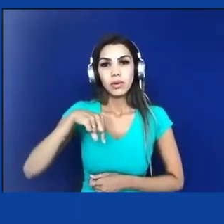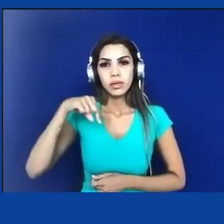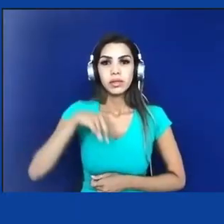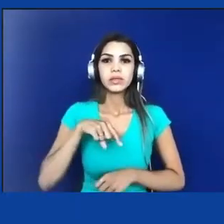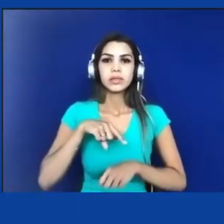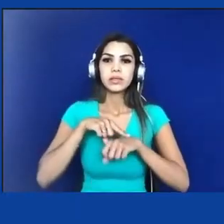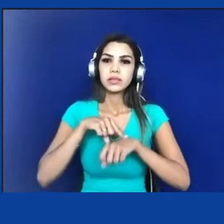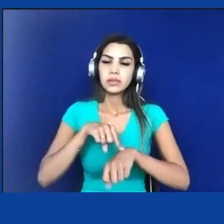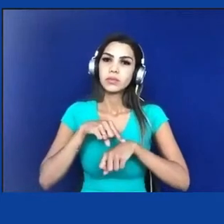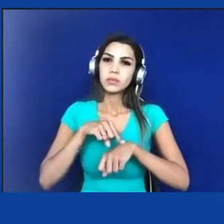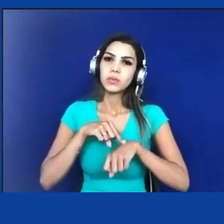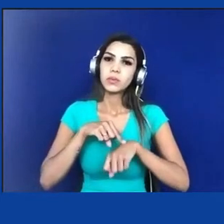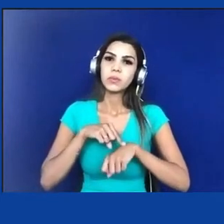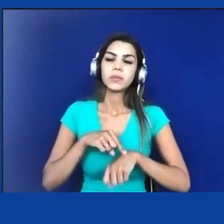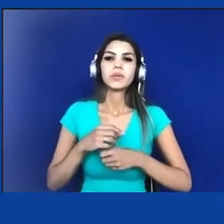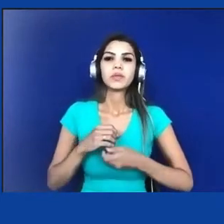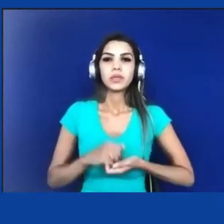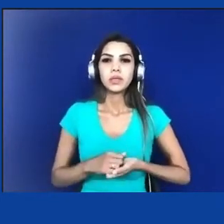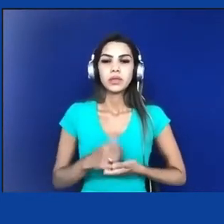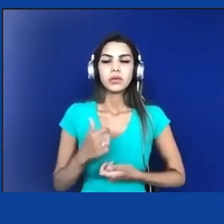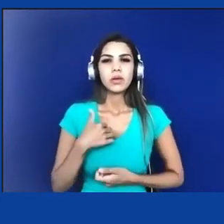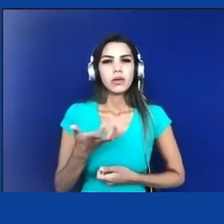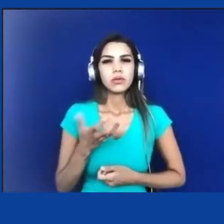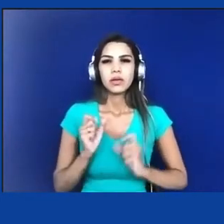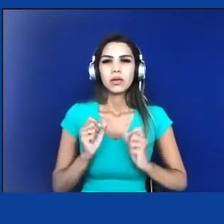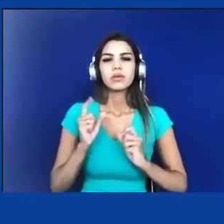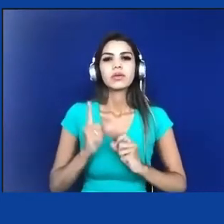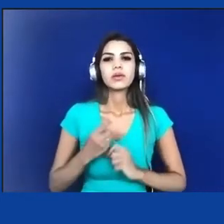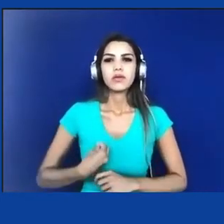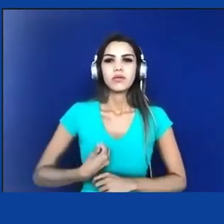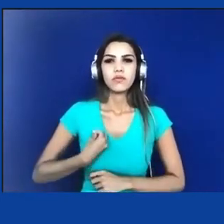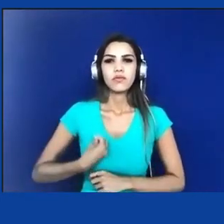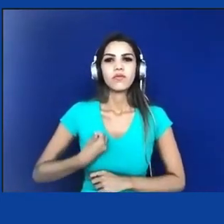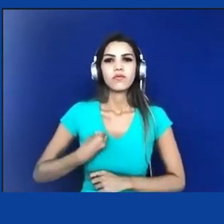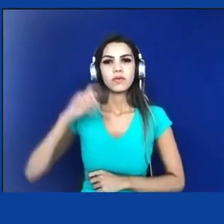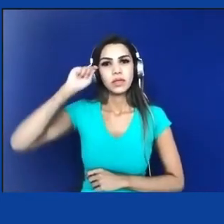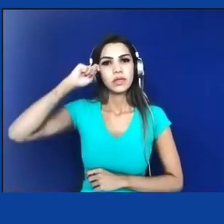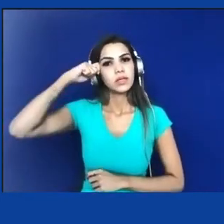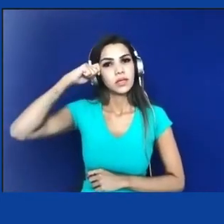esse segundo destaque que vidas negras importam